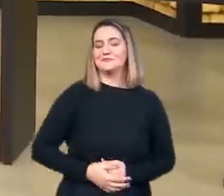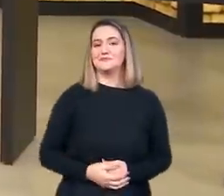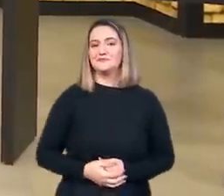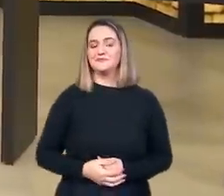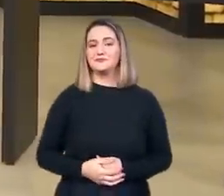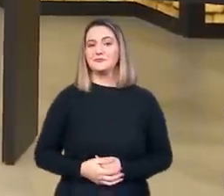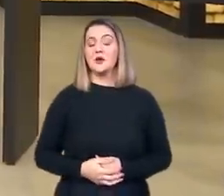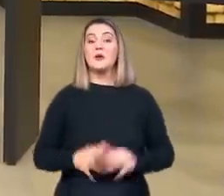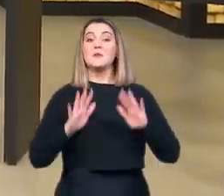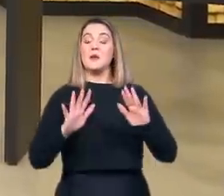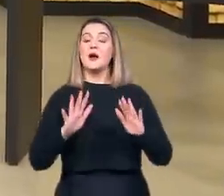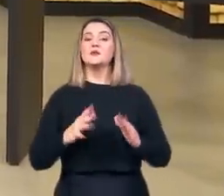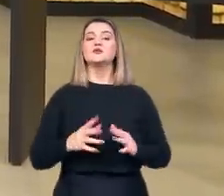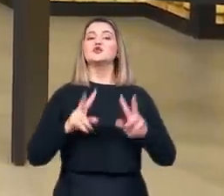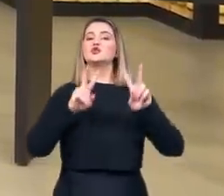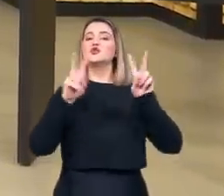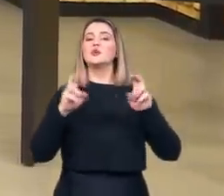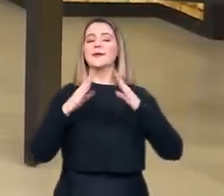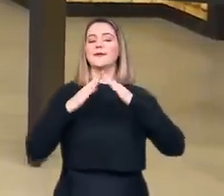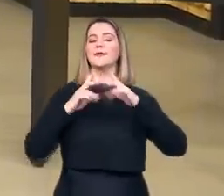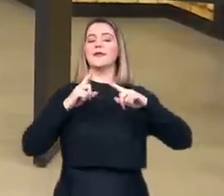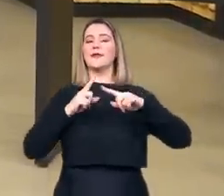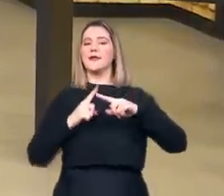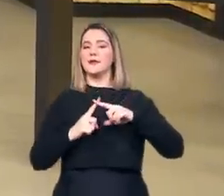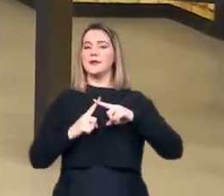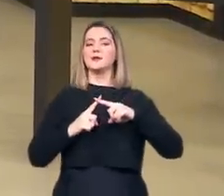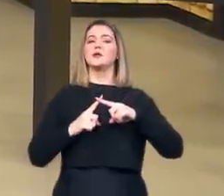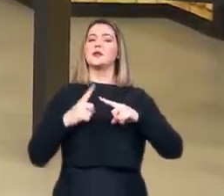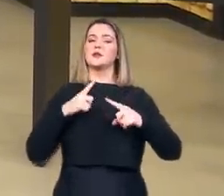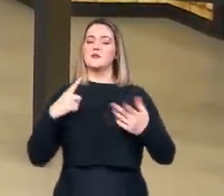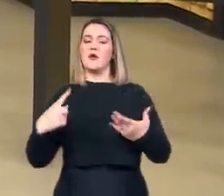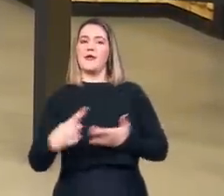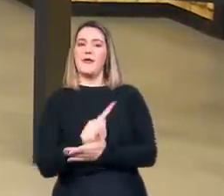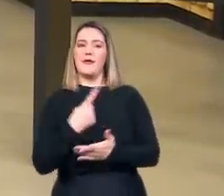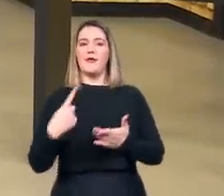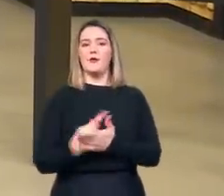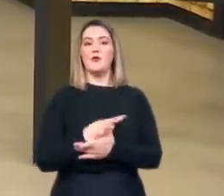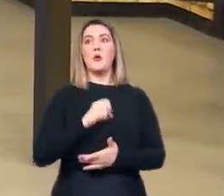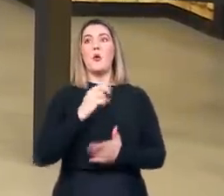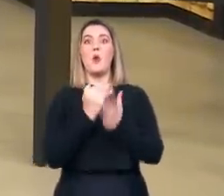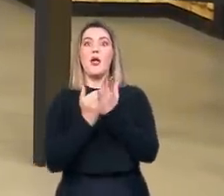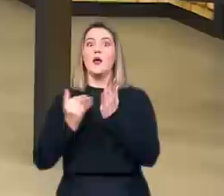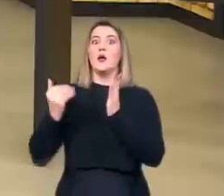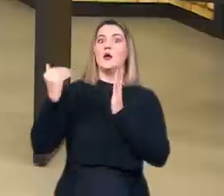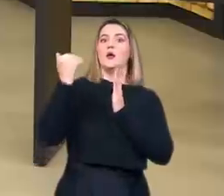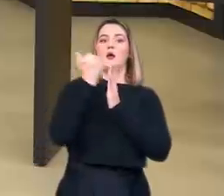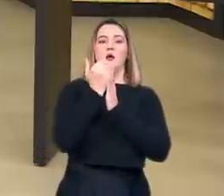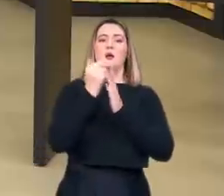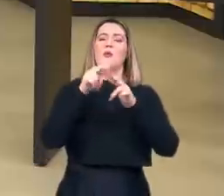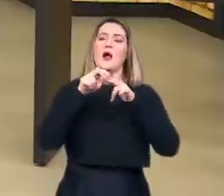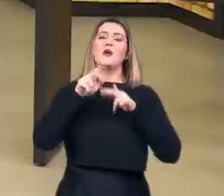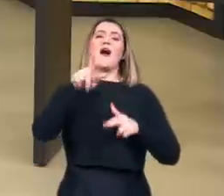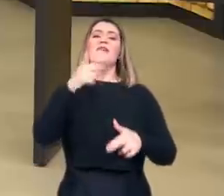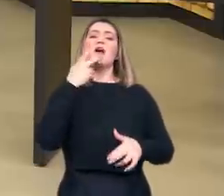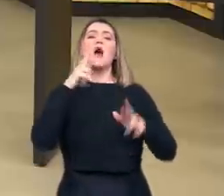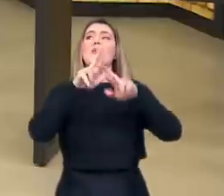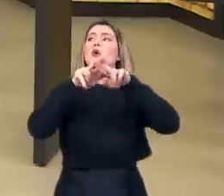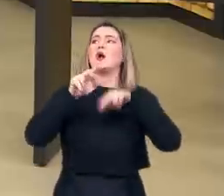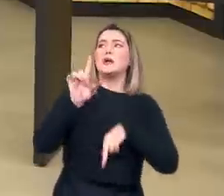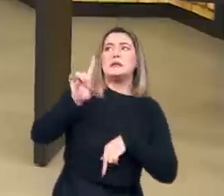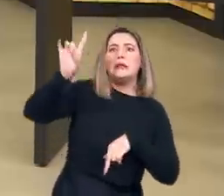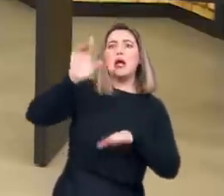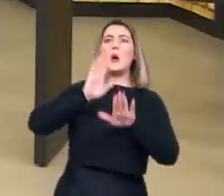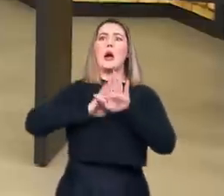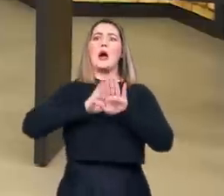respeito à admissão de erros, como pretendem alguns, a admissão de excessos cometidos em nome de Deus pela Igreja na Idade